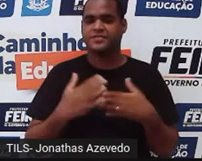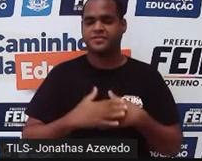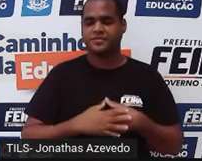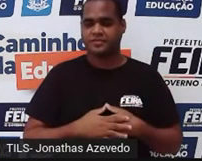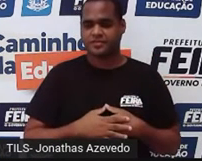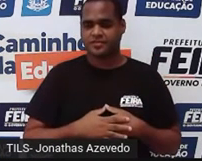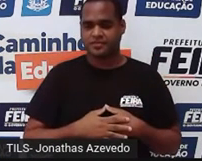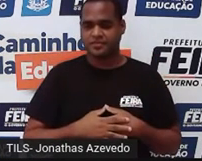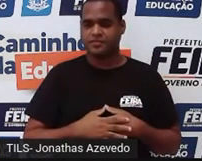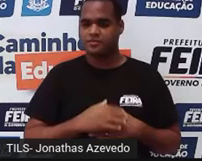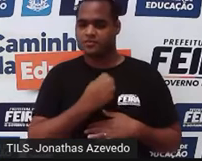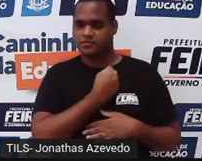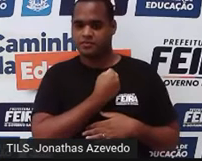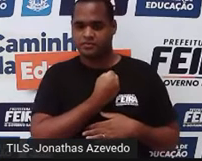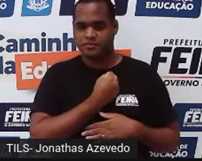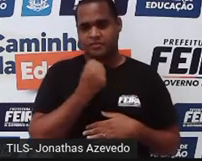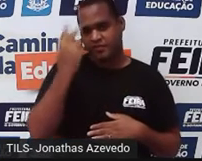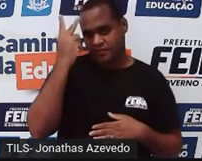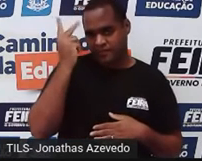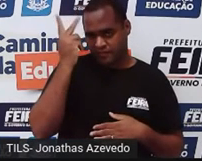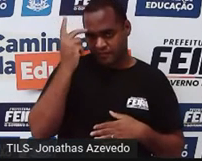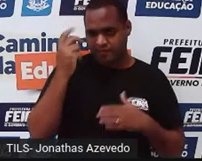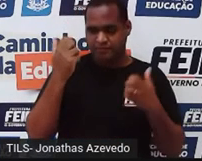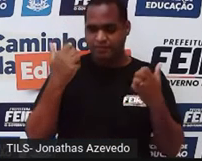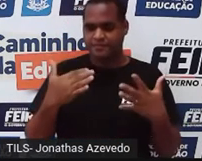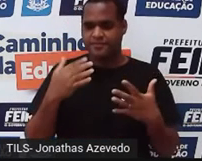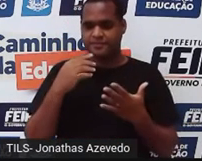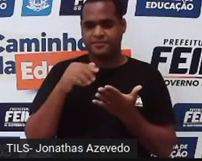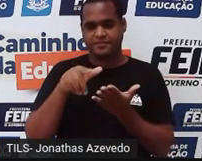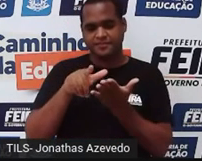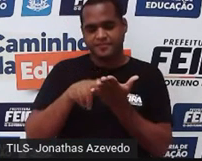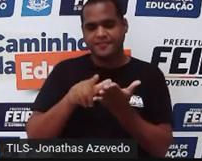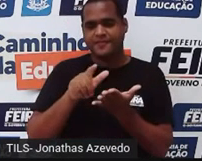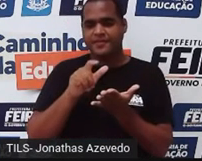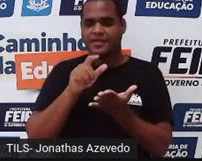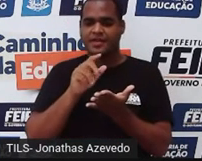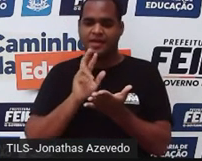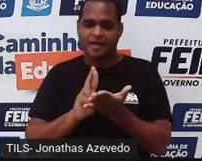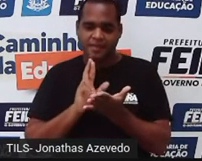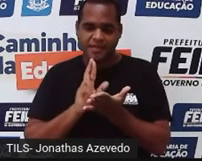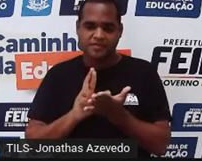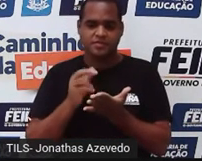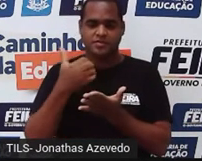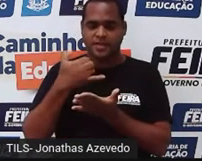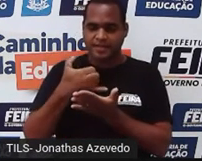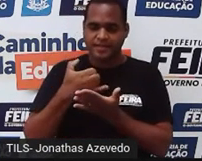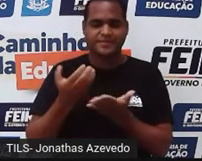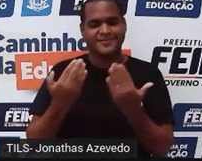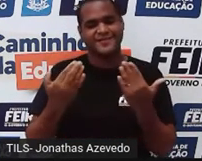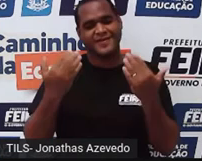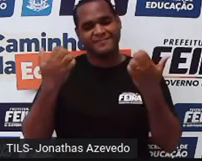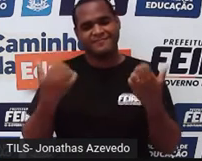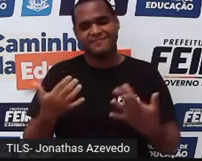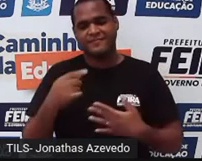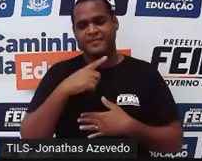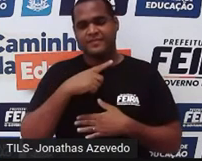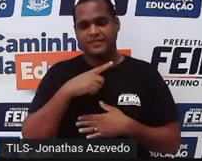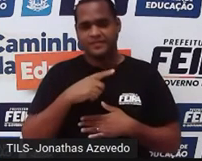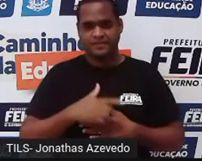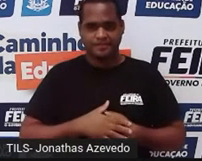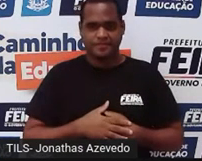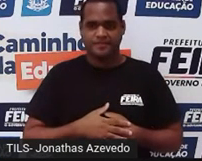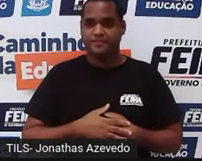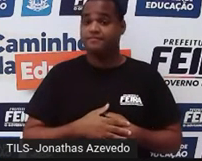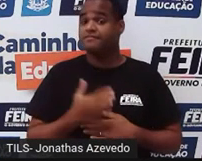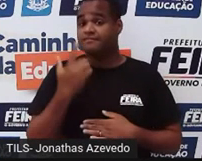Tem a ver com números naturais? Caderno, lápis, borracha, caneta. Vem comigo. Se liga